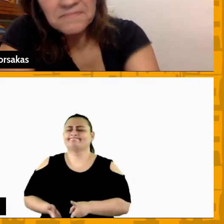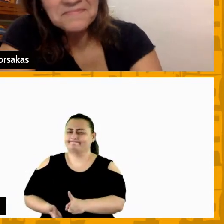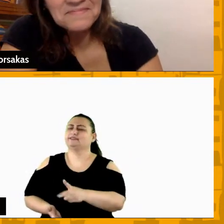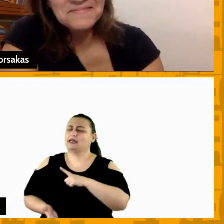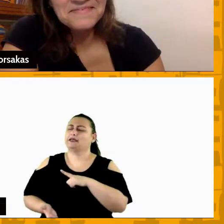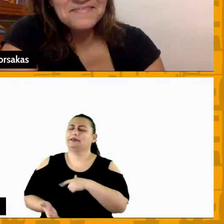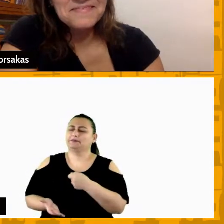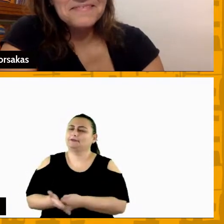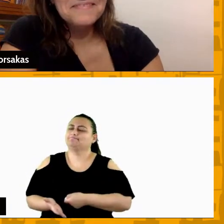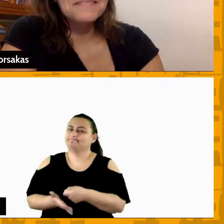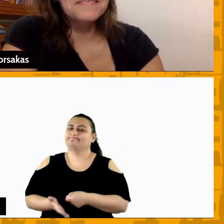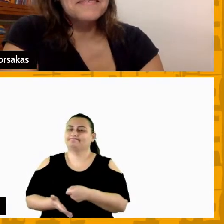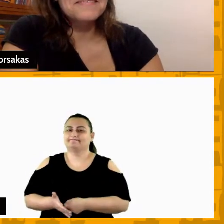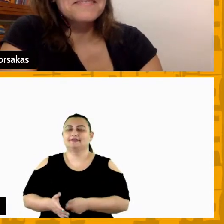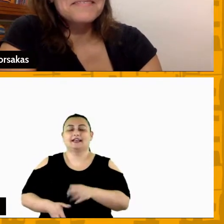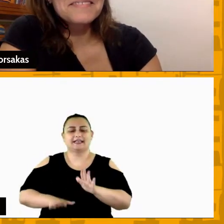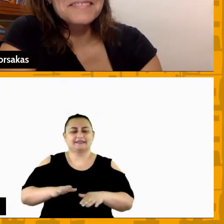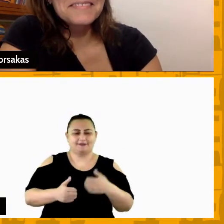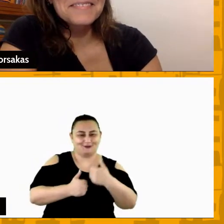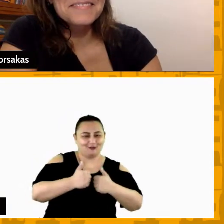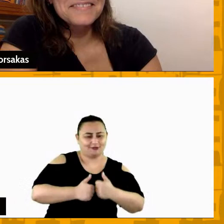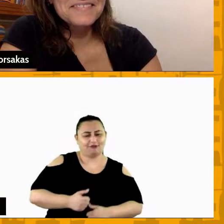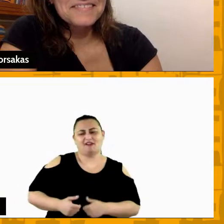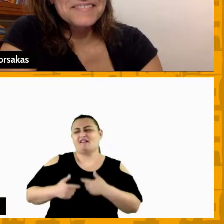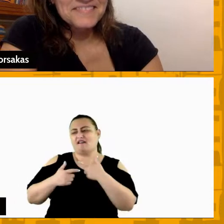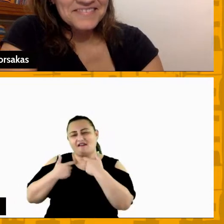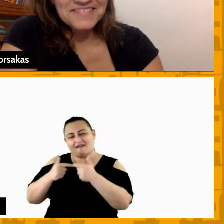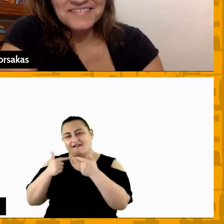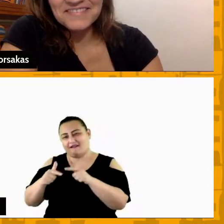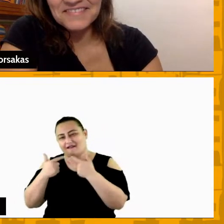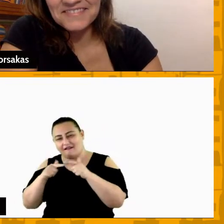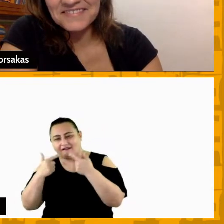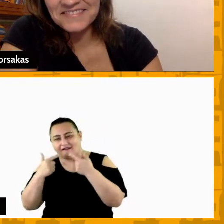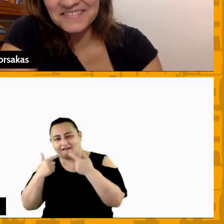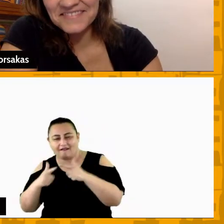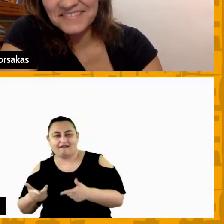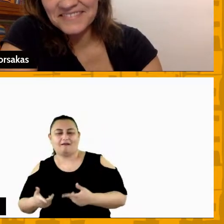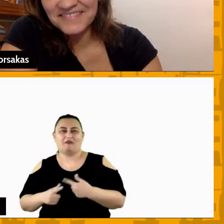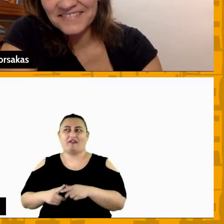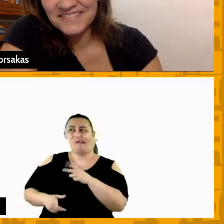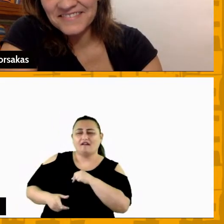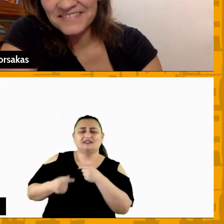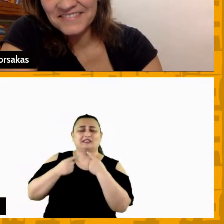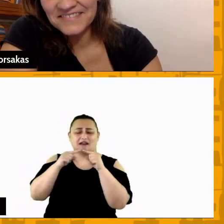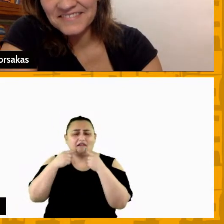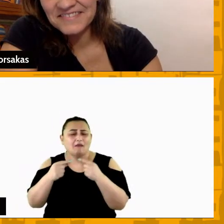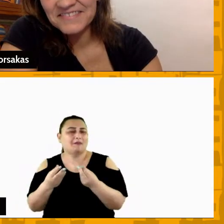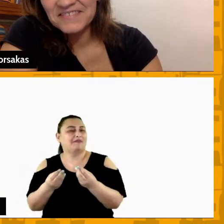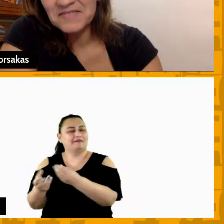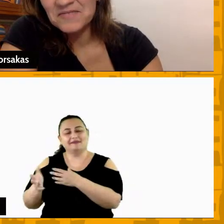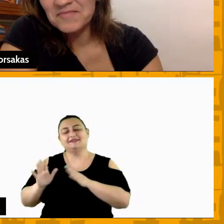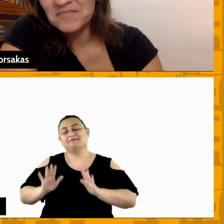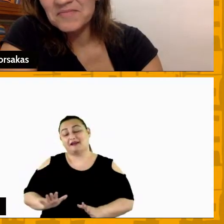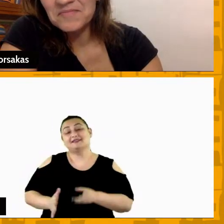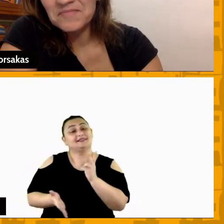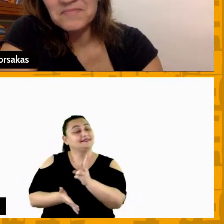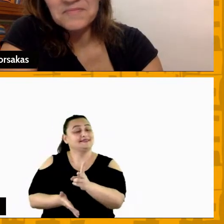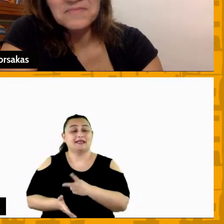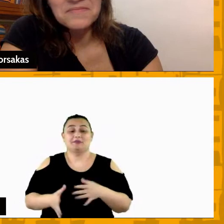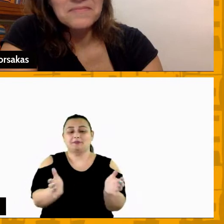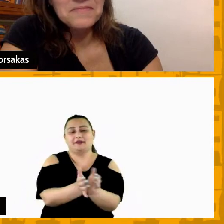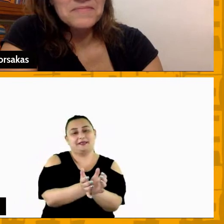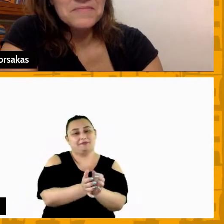jogadores até reclamam às vezes que a gente fala dura alguma coisa mas é sempre para o bem da